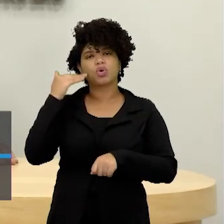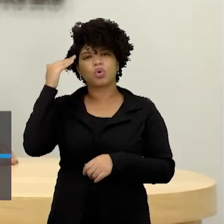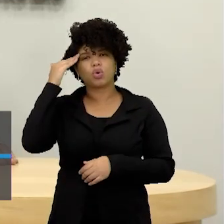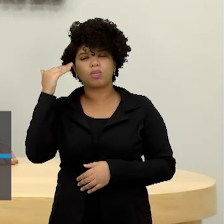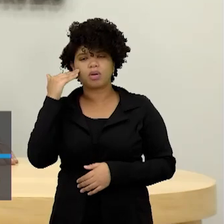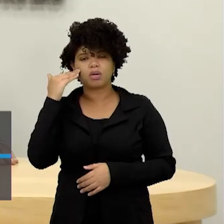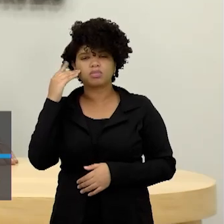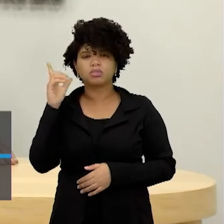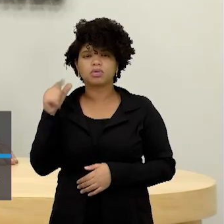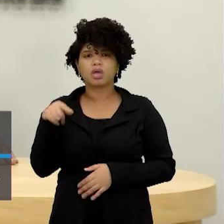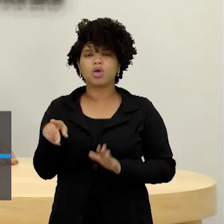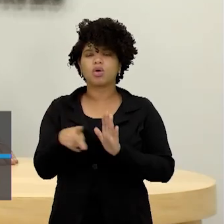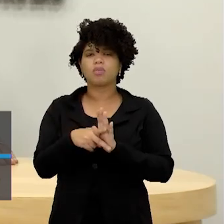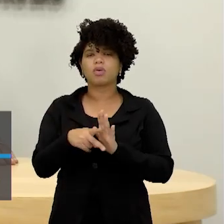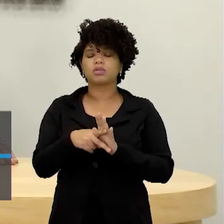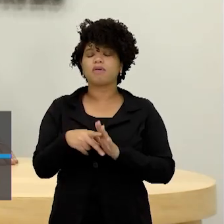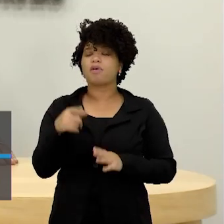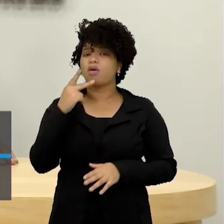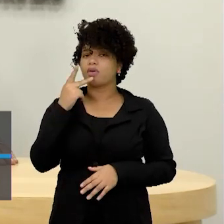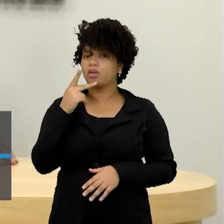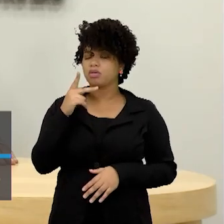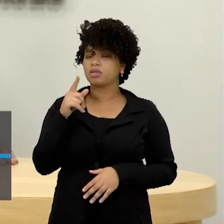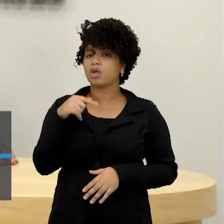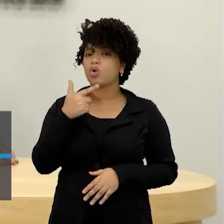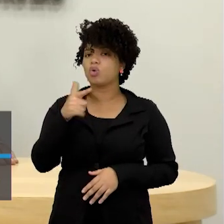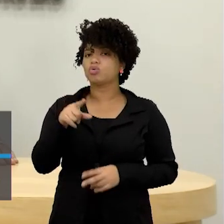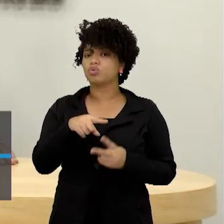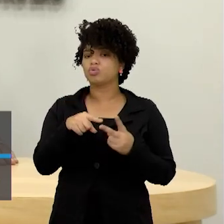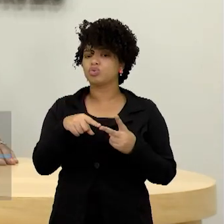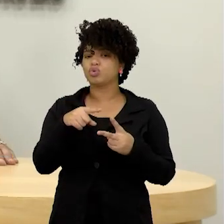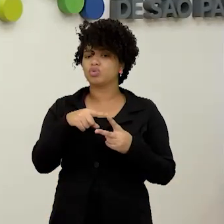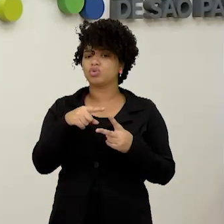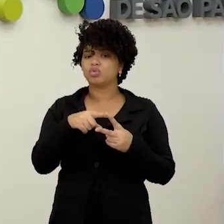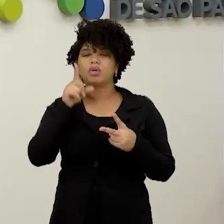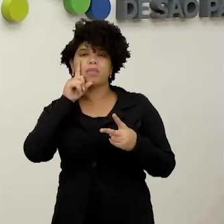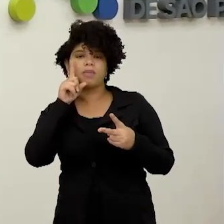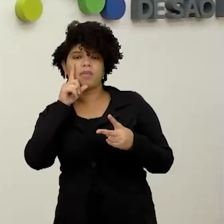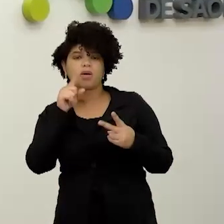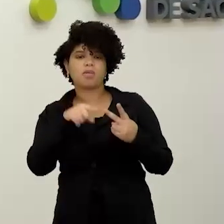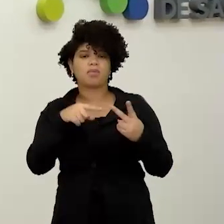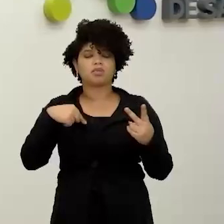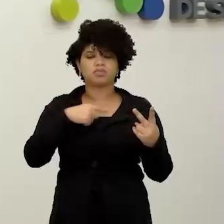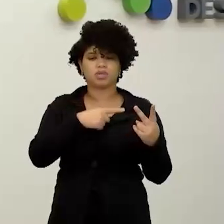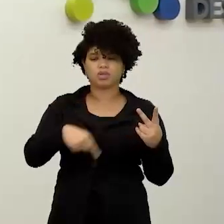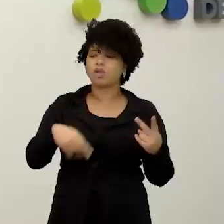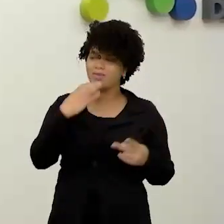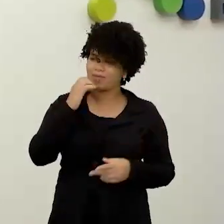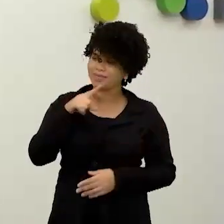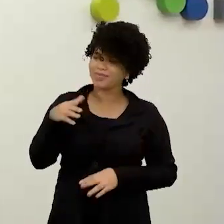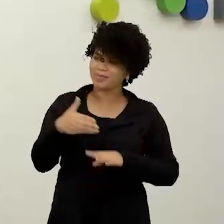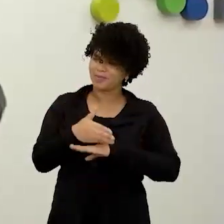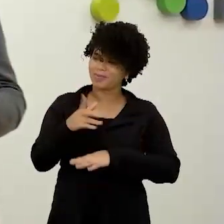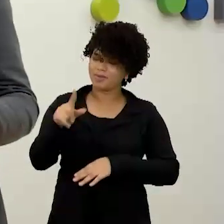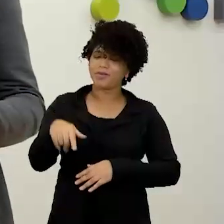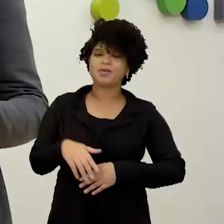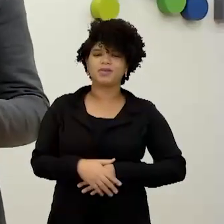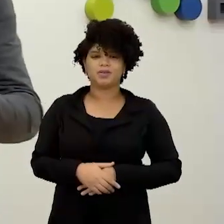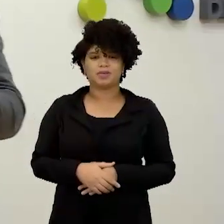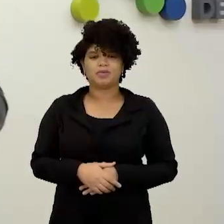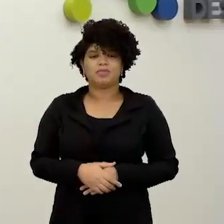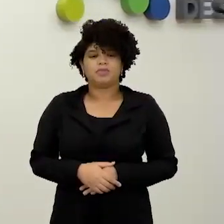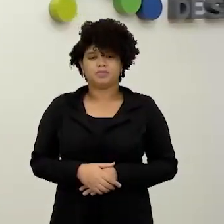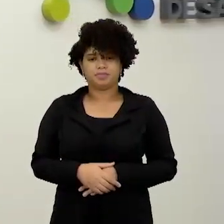Estados Unidos e China, poder econômico, olha aí! Vou voltar para um aqui, mas bacana a participação da galera. Gente,